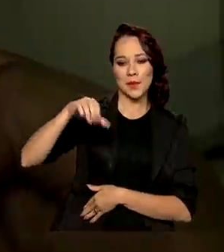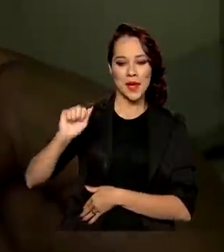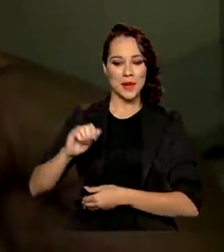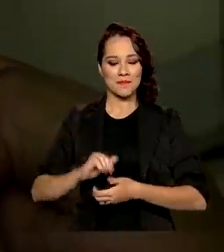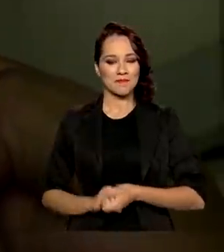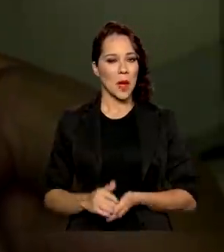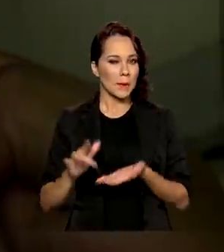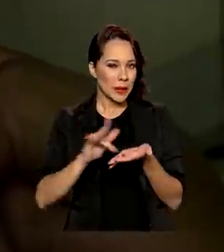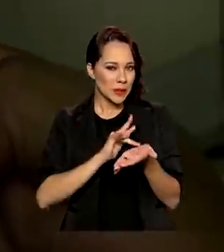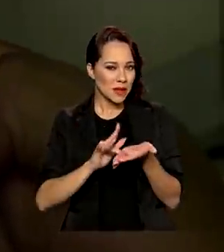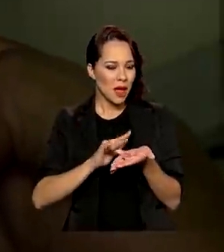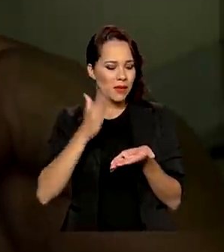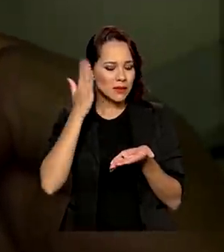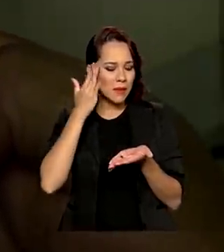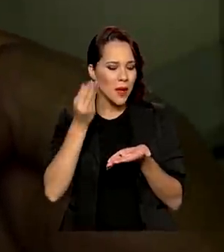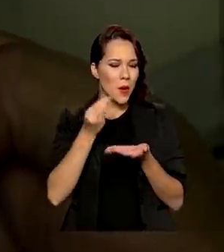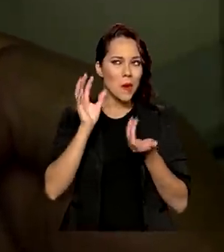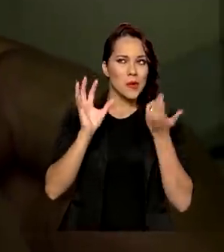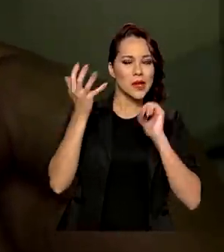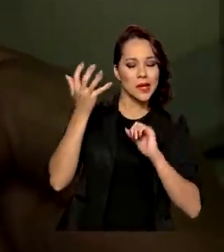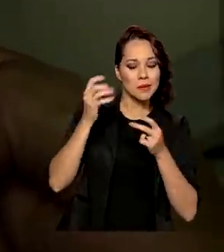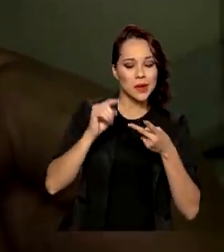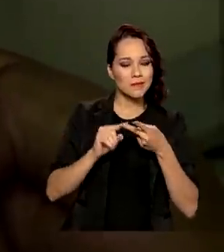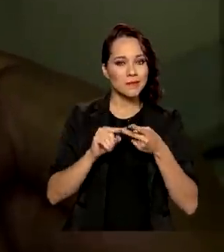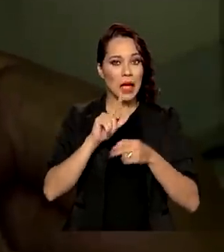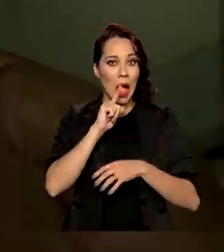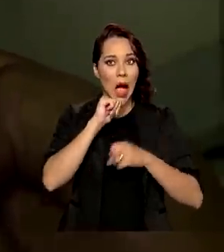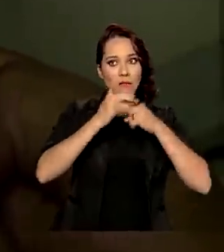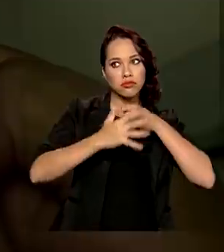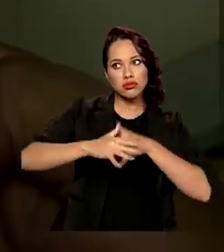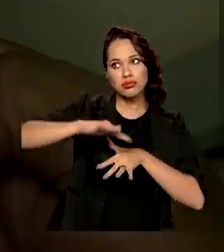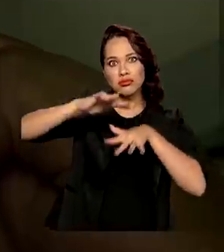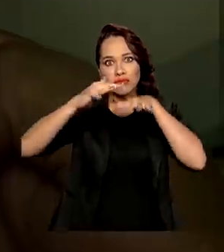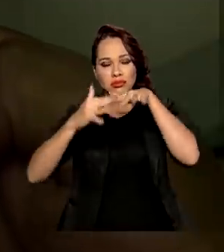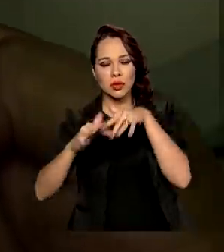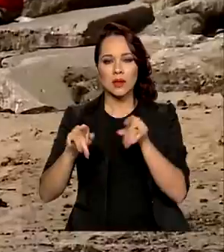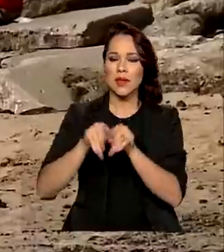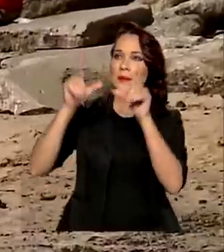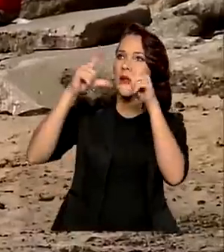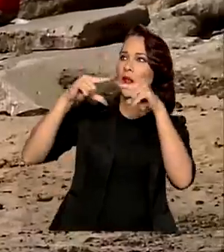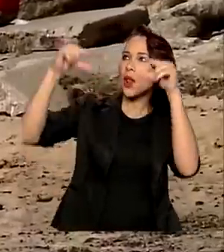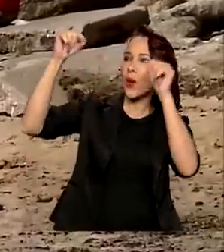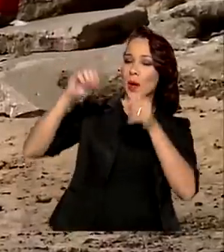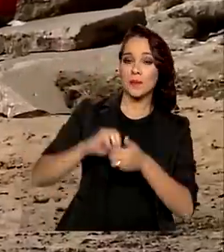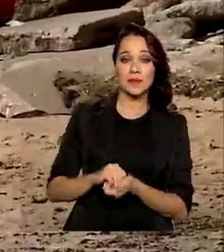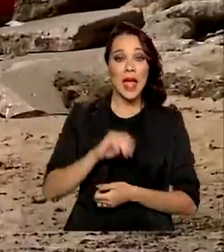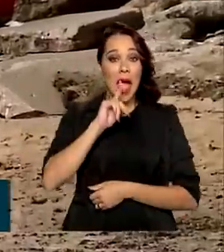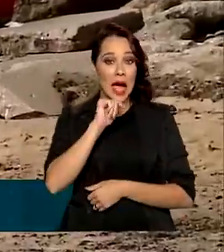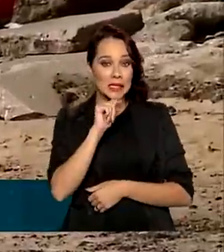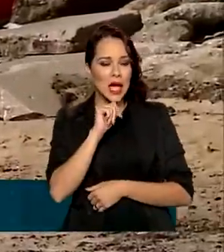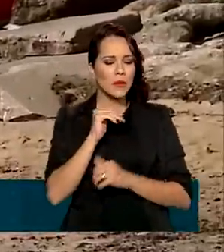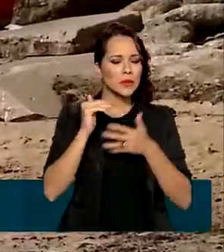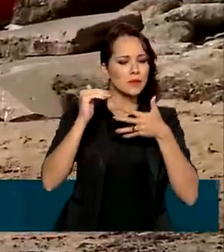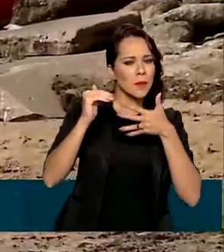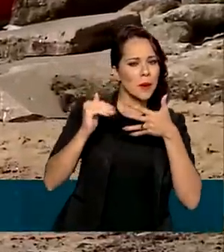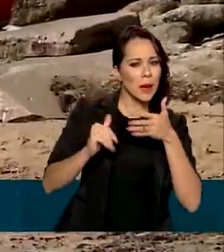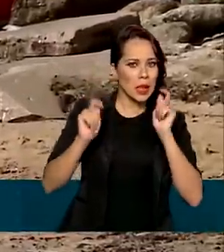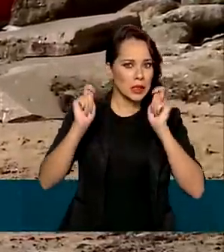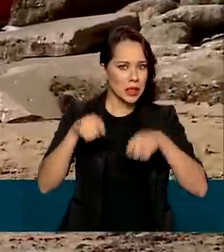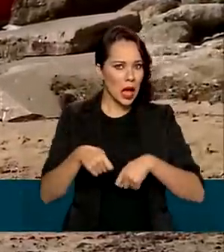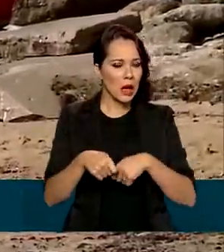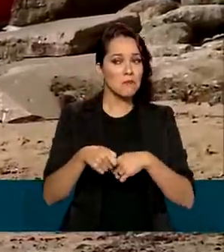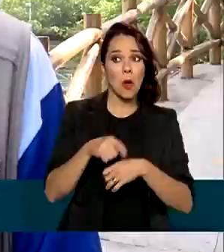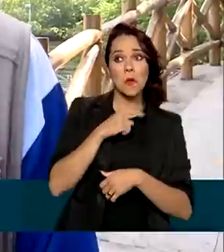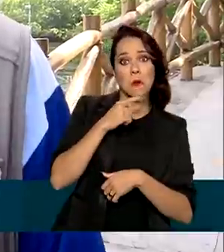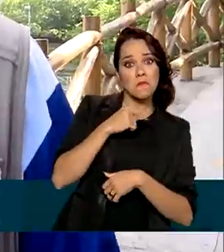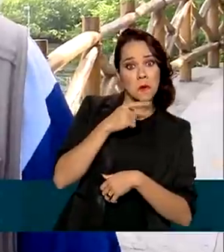Pelo celular, dá para saber como está o clima, o nível das marés e fases da lua. As águas são classificadas como própria